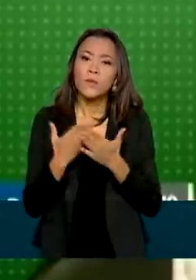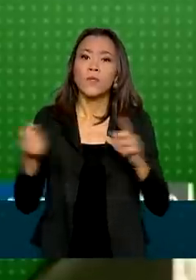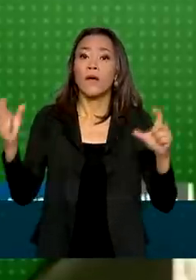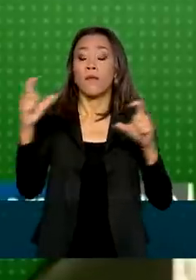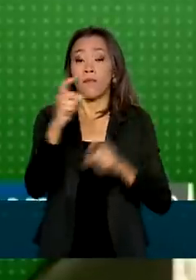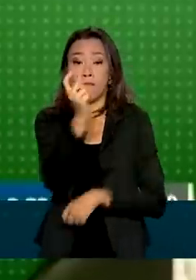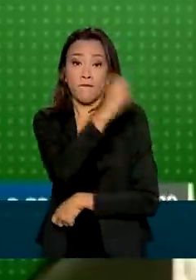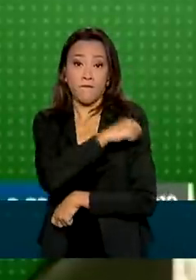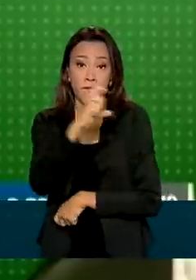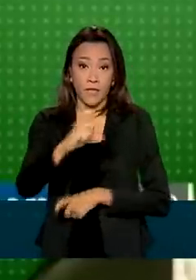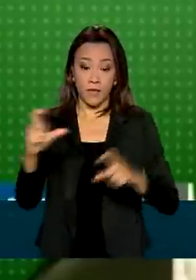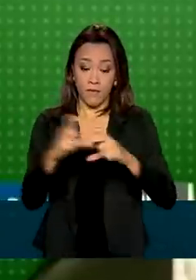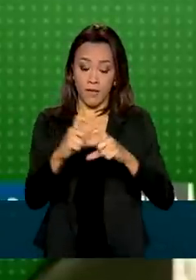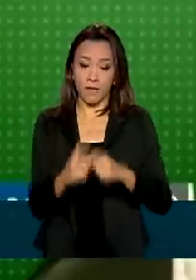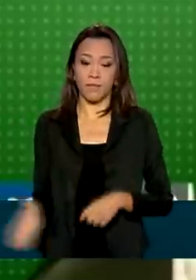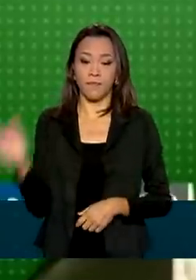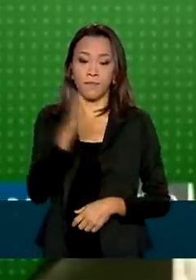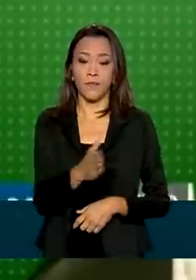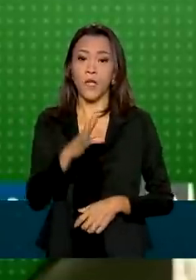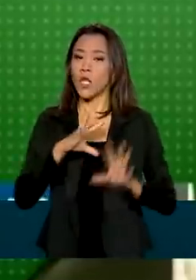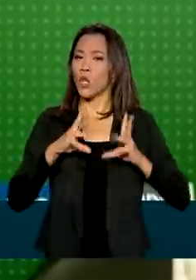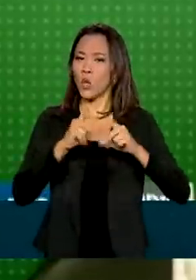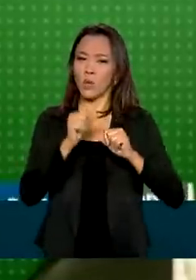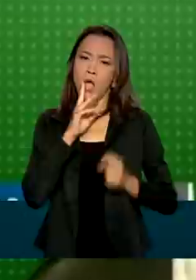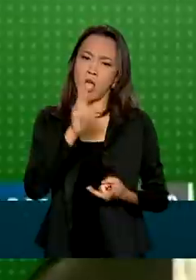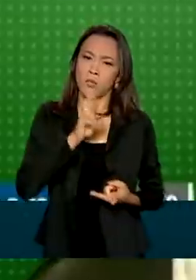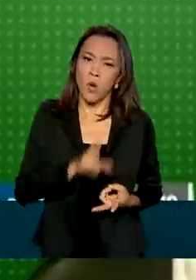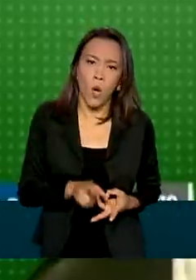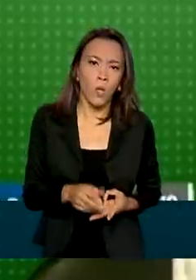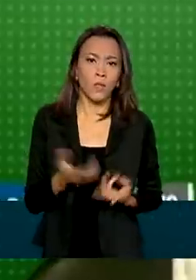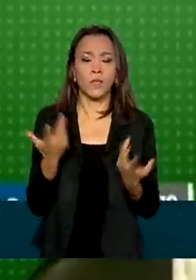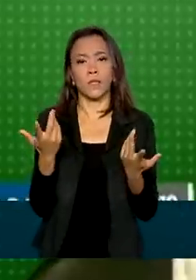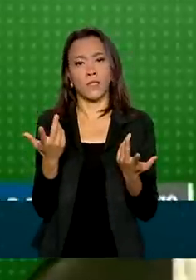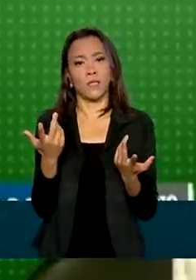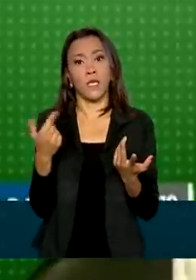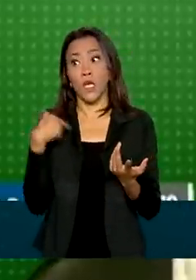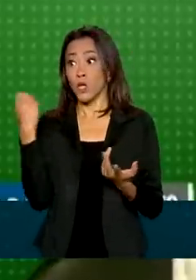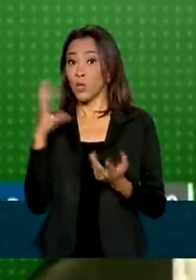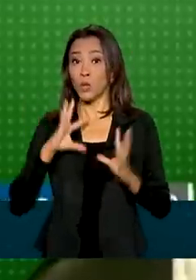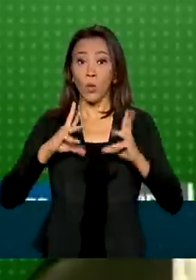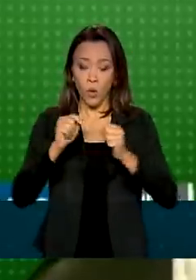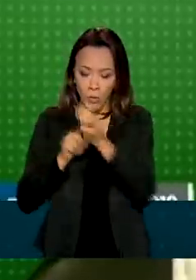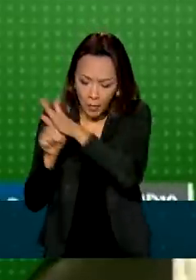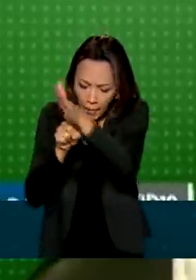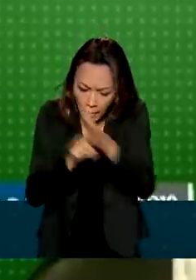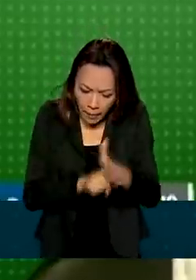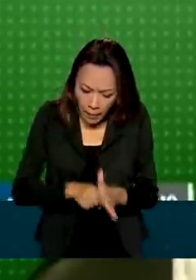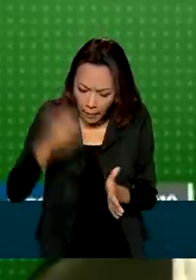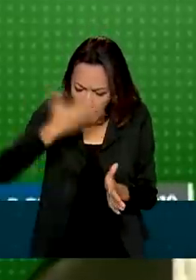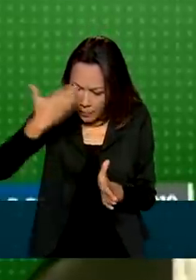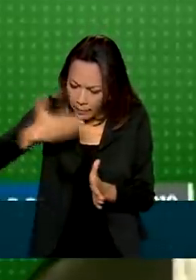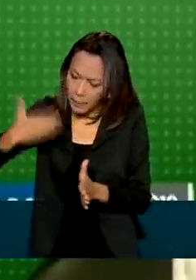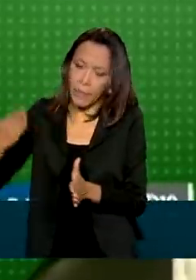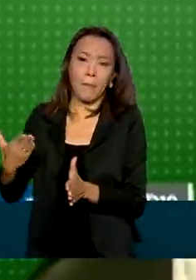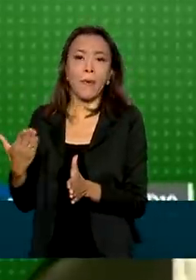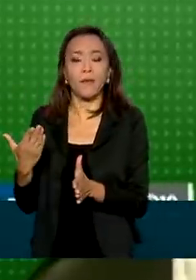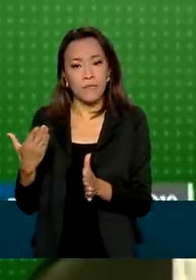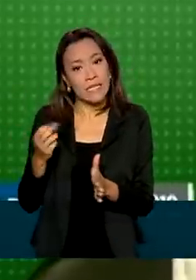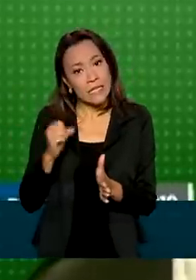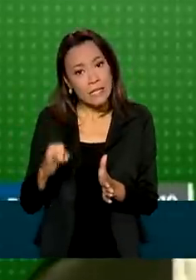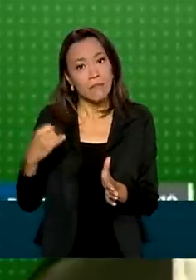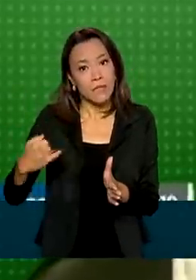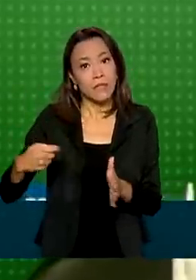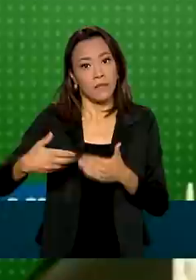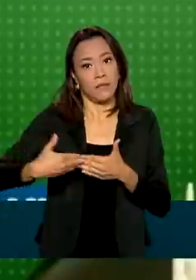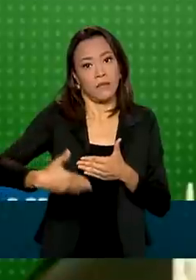todas as respostas, todas as evidências científicas a esse respeito, se será necessário fazer uma